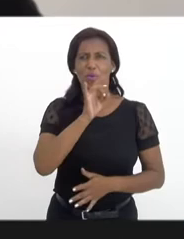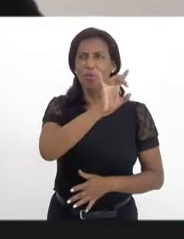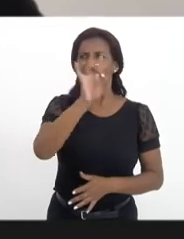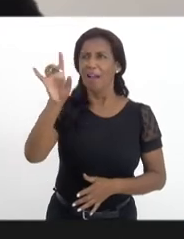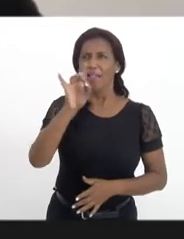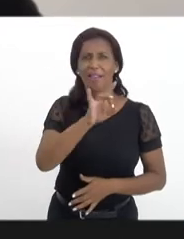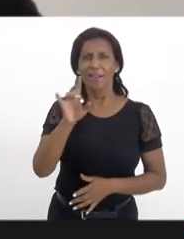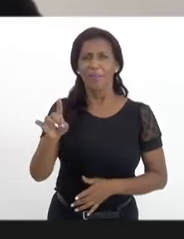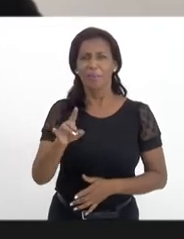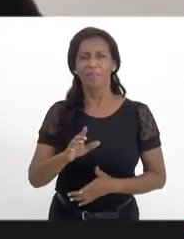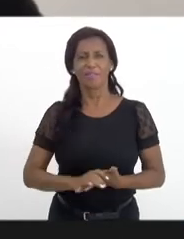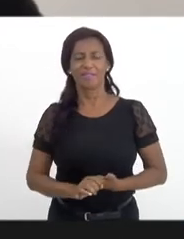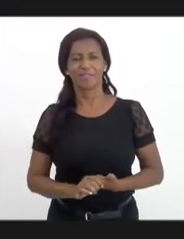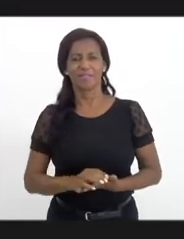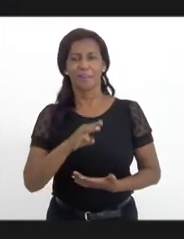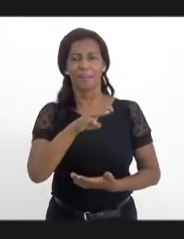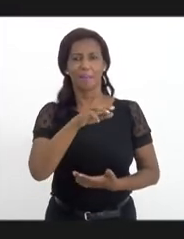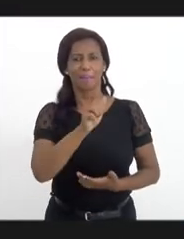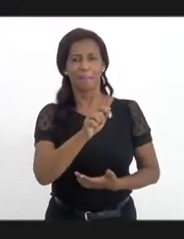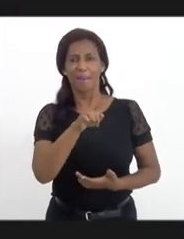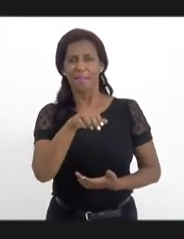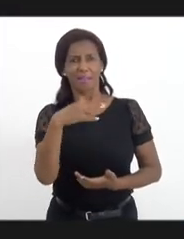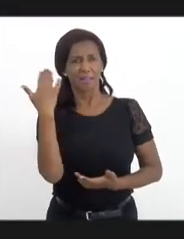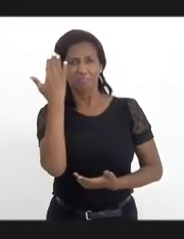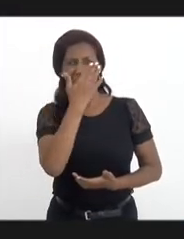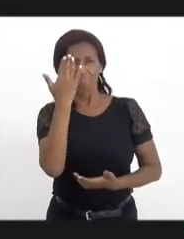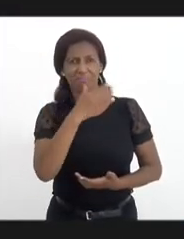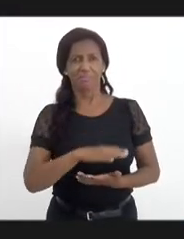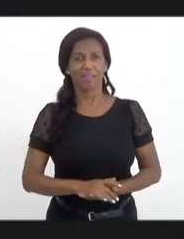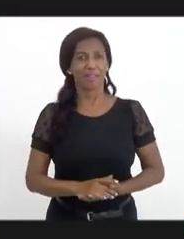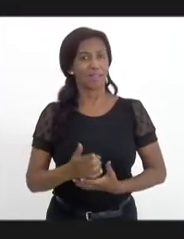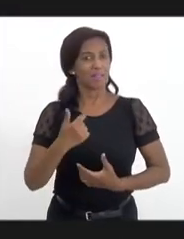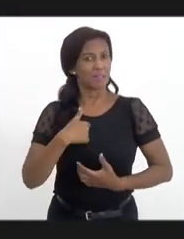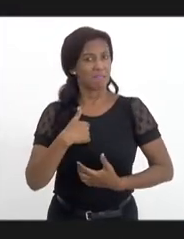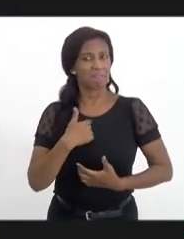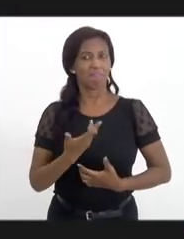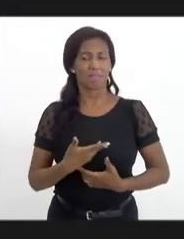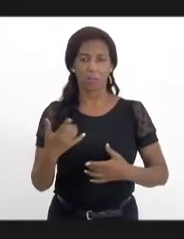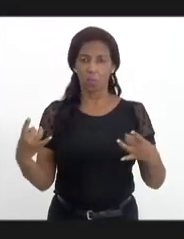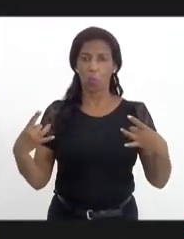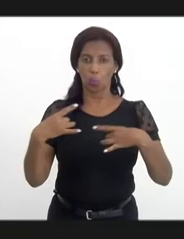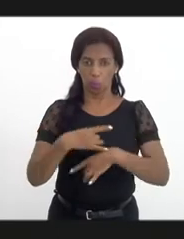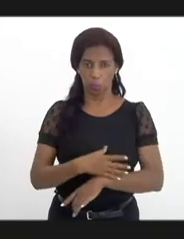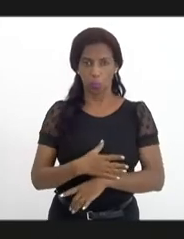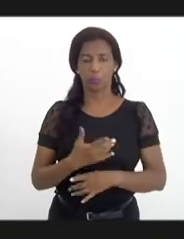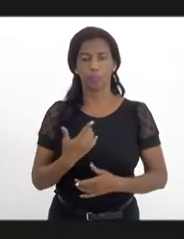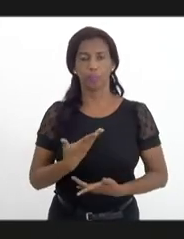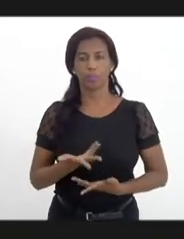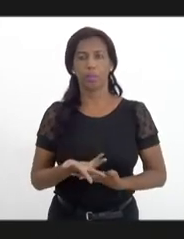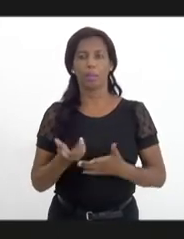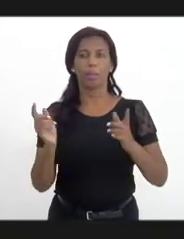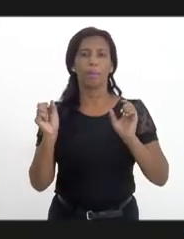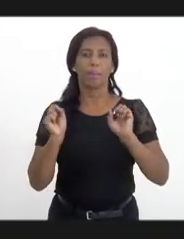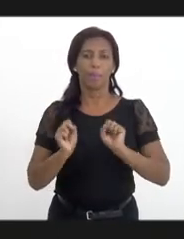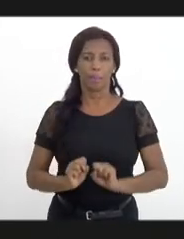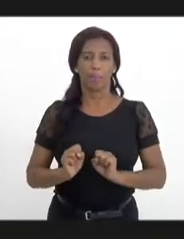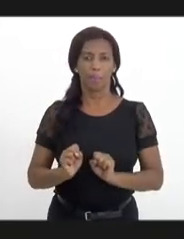MPs, a doutora Madalena eu não conhecia ainda, mas estou absolutamente à disposição, acho que a gente pode